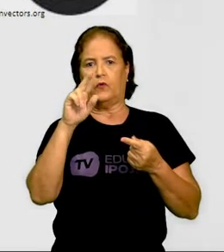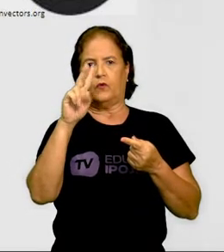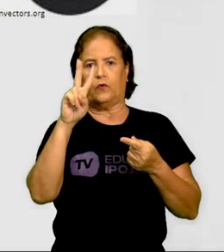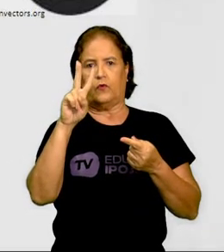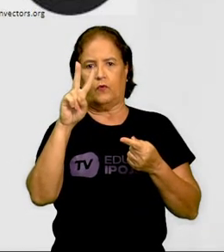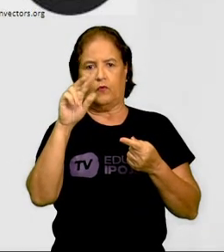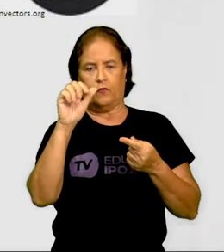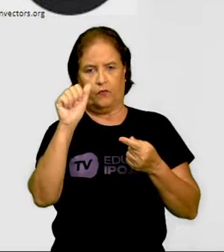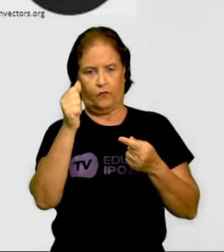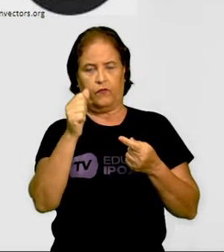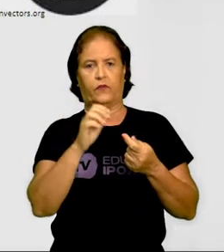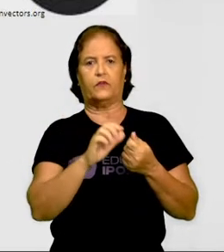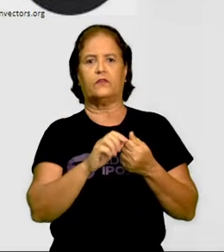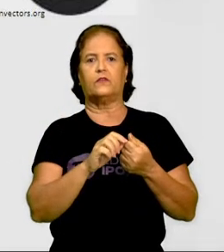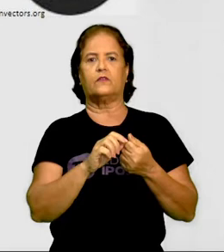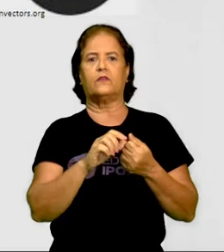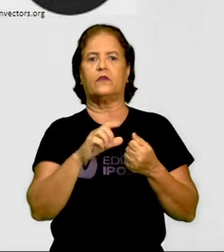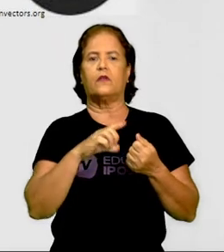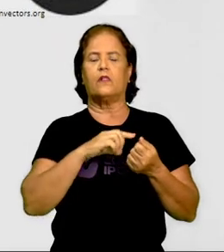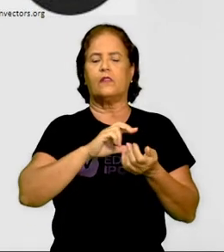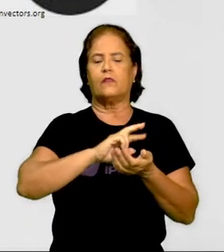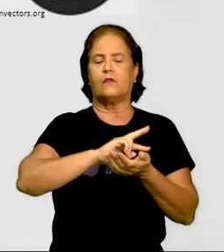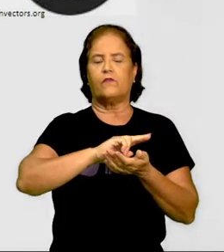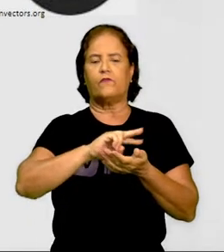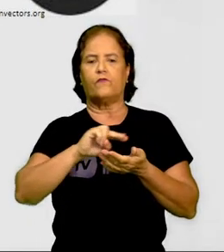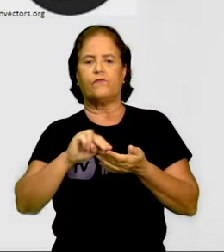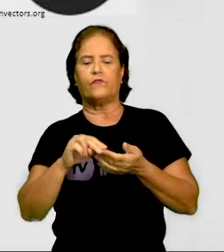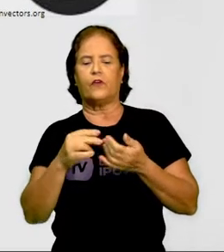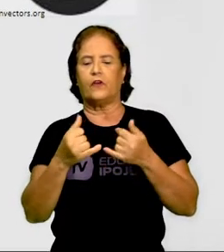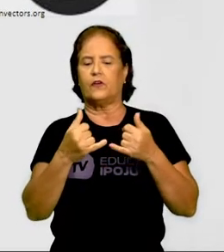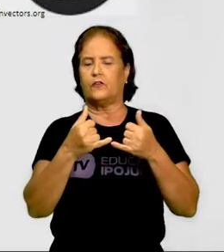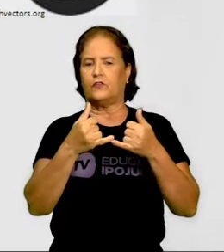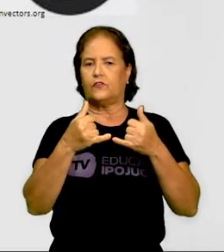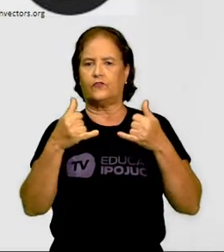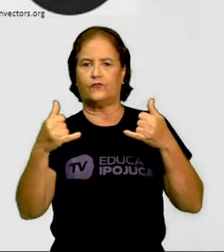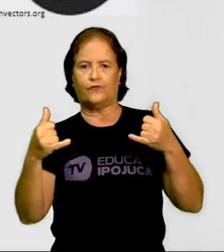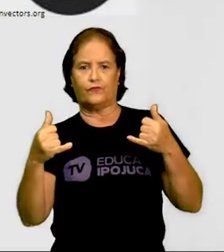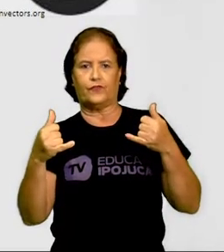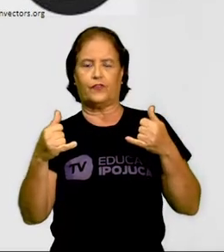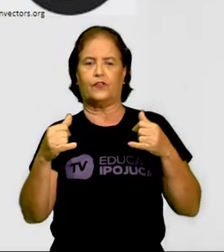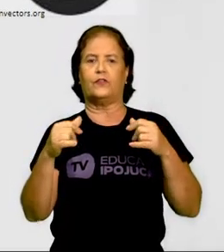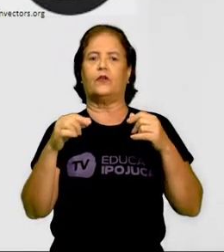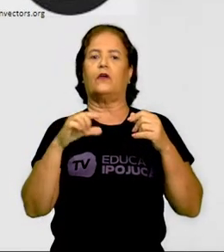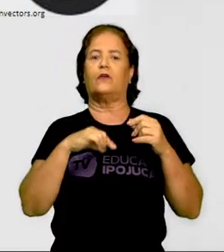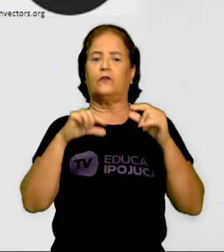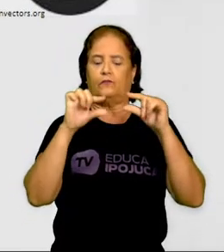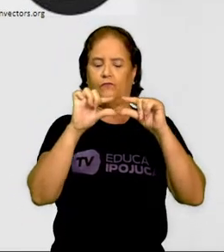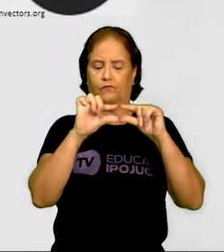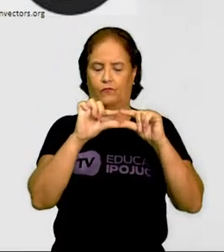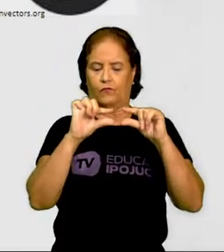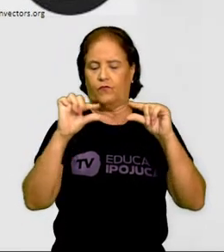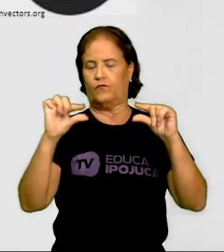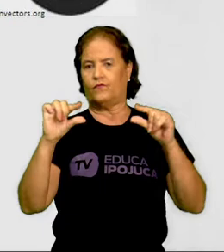imagem aqui, né, várias linhas finas e a linha grossa.